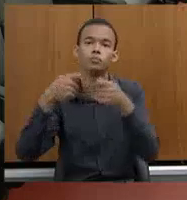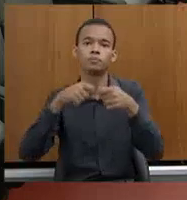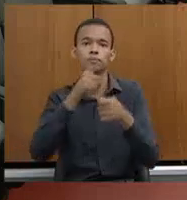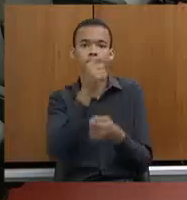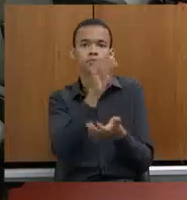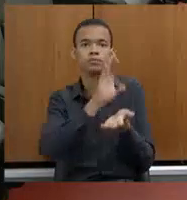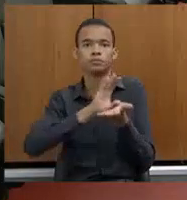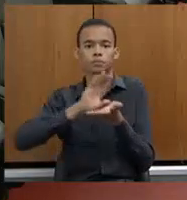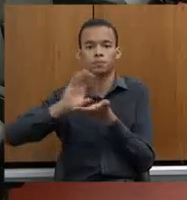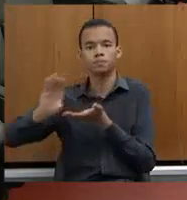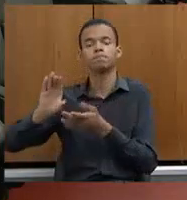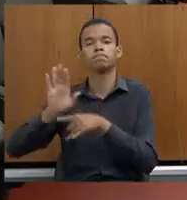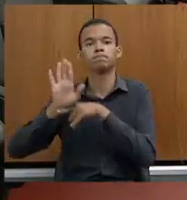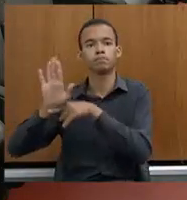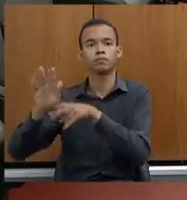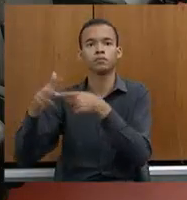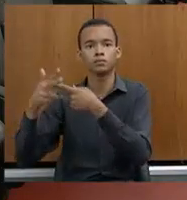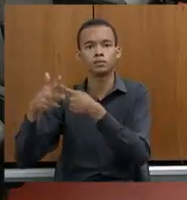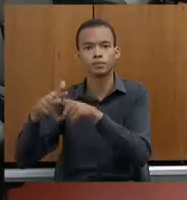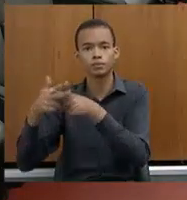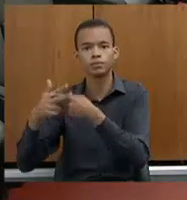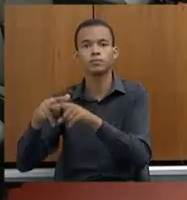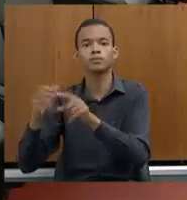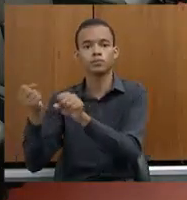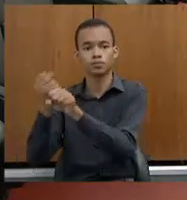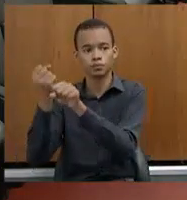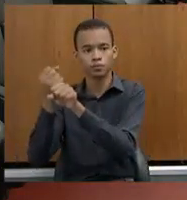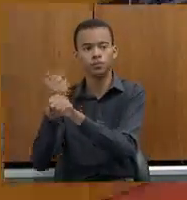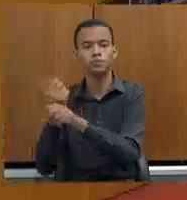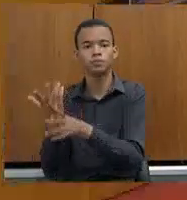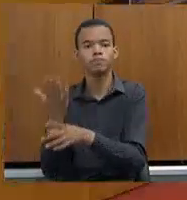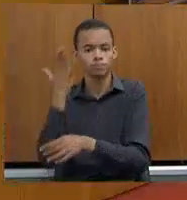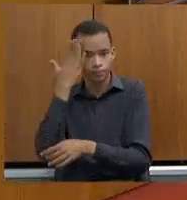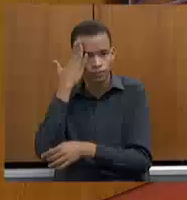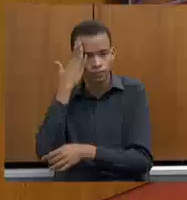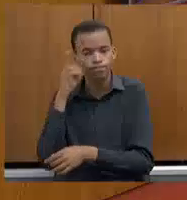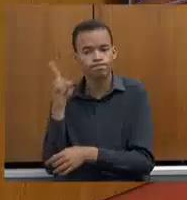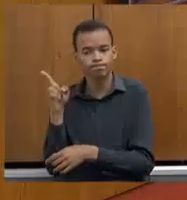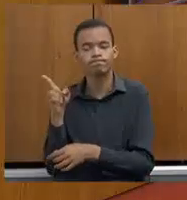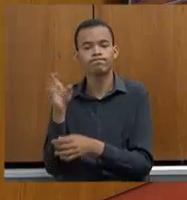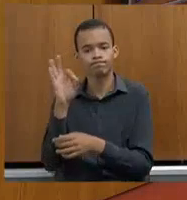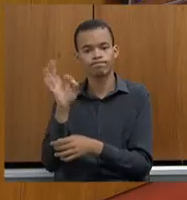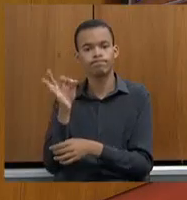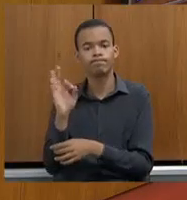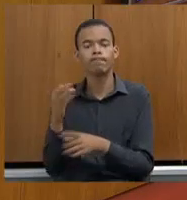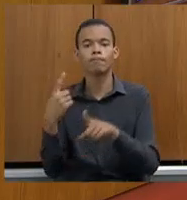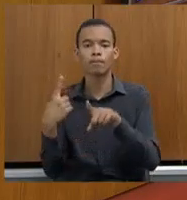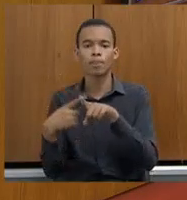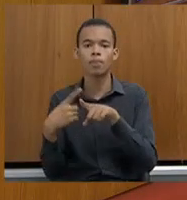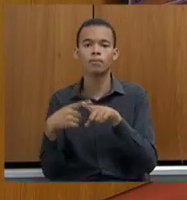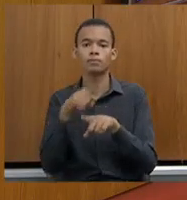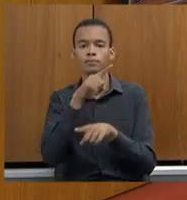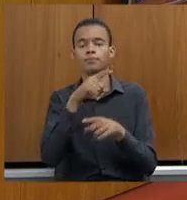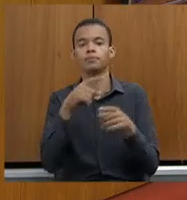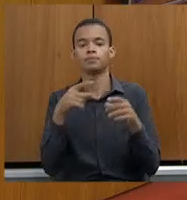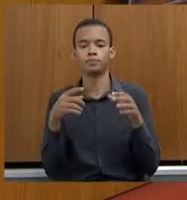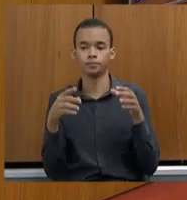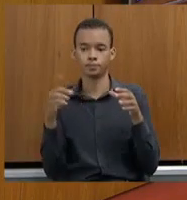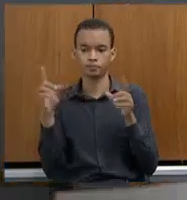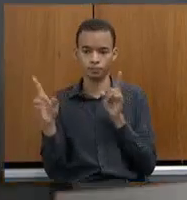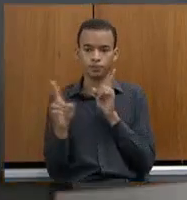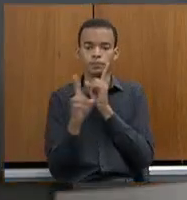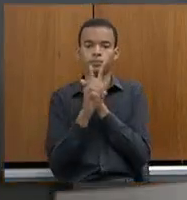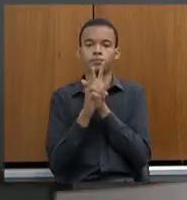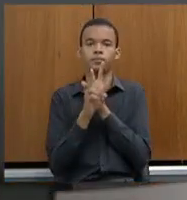Então, nós percebemos também essa preocupação. O senhor mesmo, certa feita, esteve lá no nosso gabinete e mostrou a